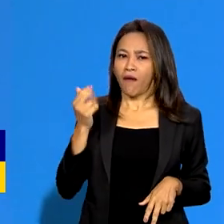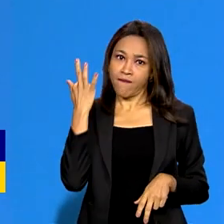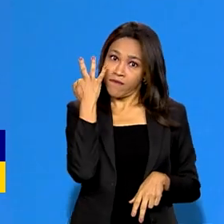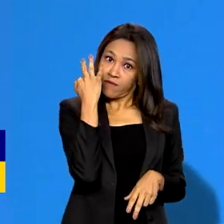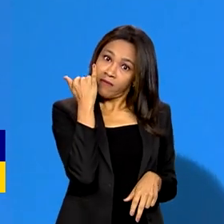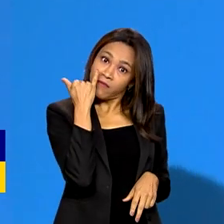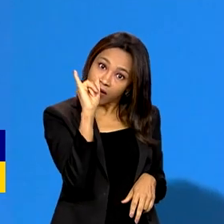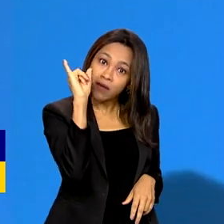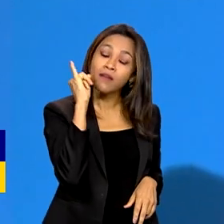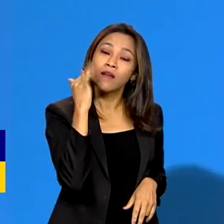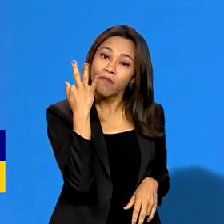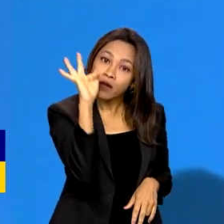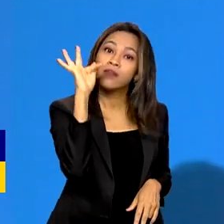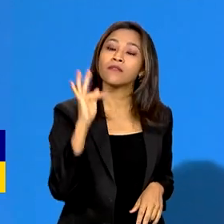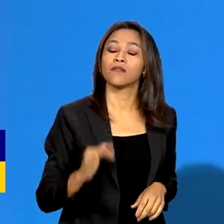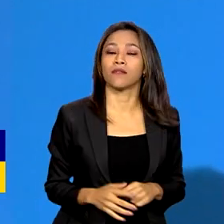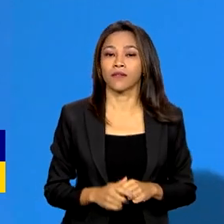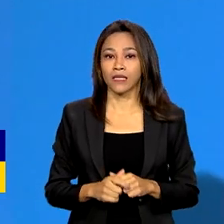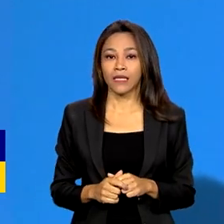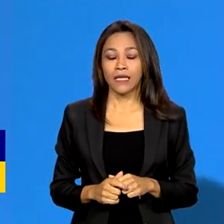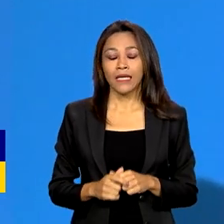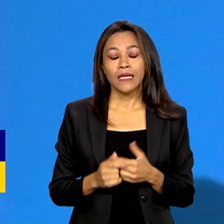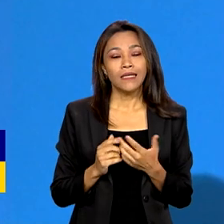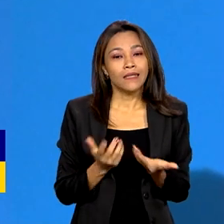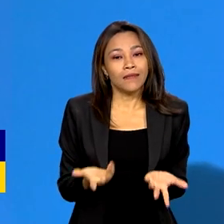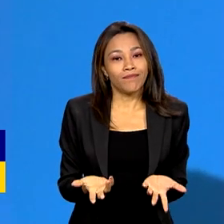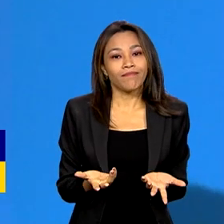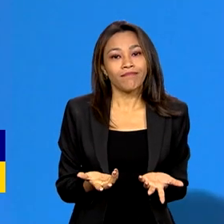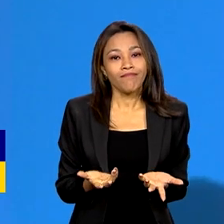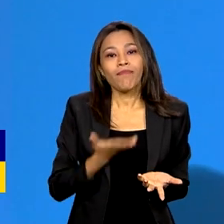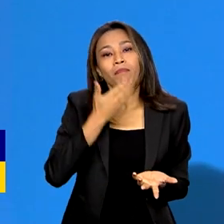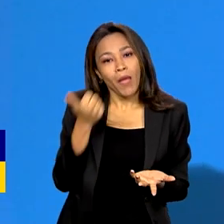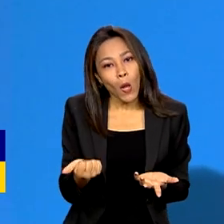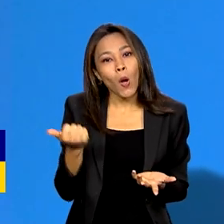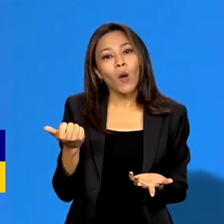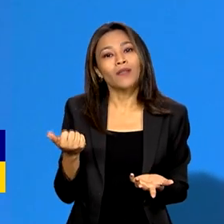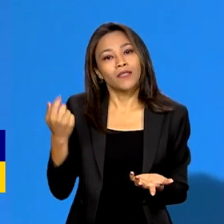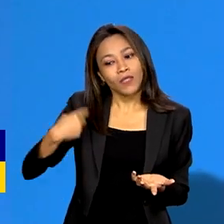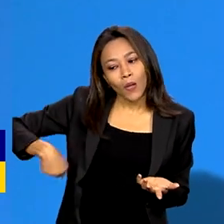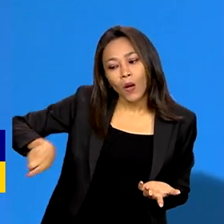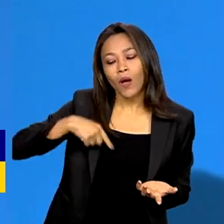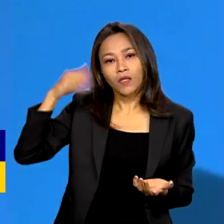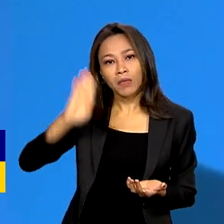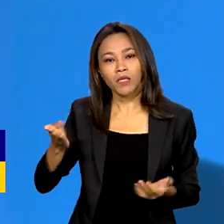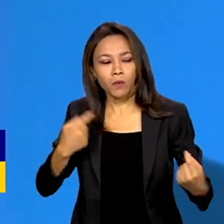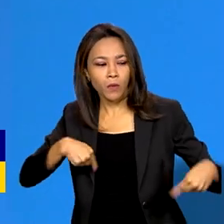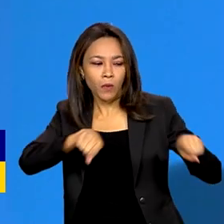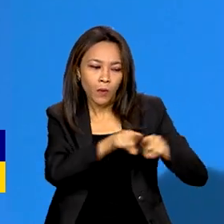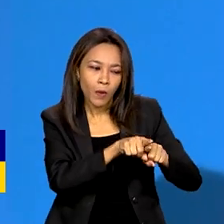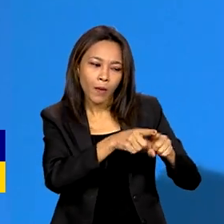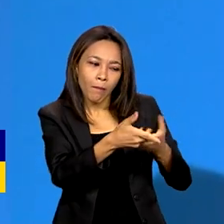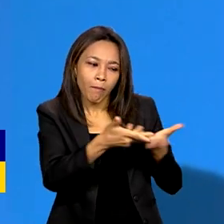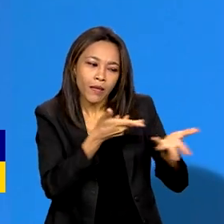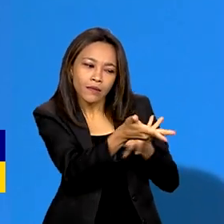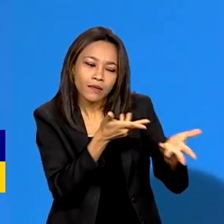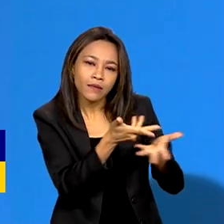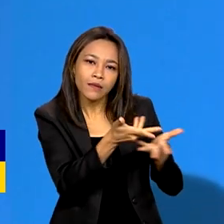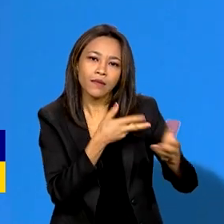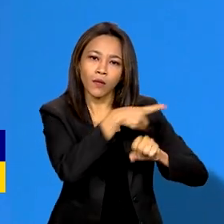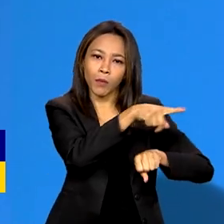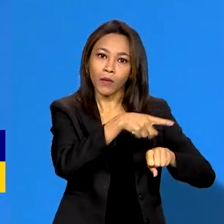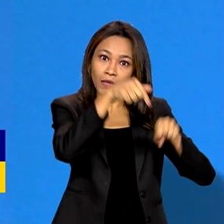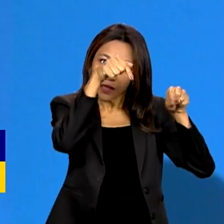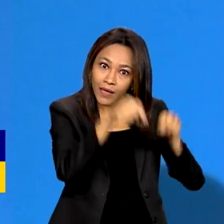E nada melhor do que a gente estabelecer uma relação com Portugal e daqui de Portugal se